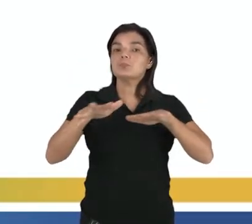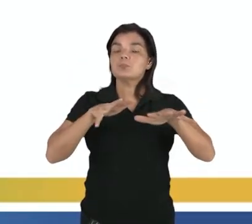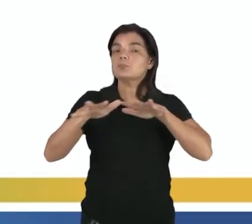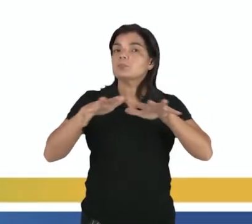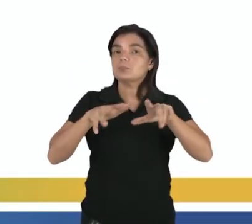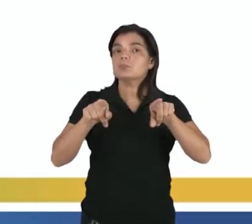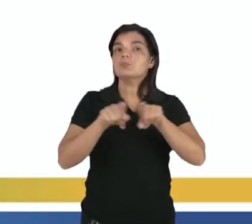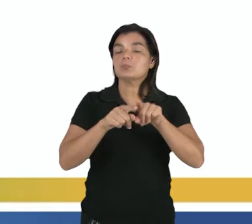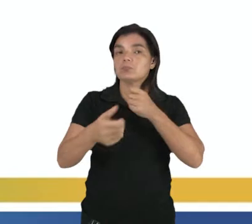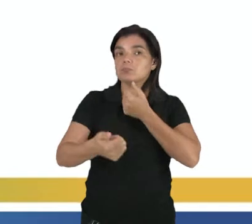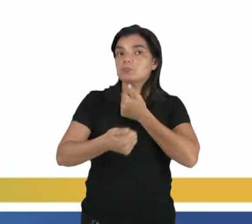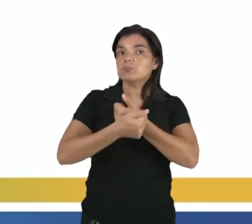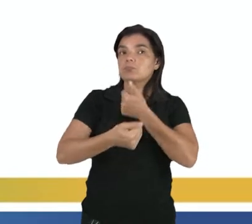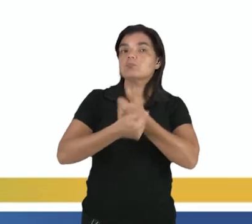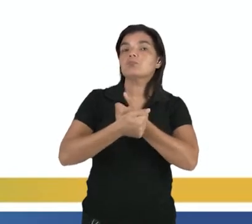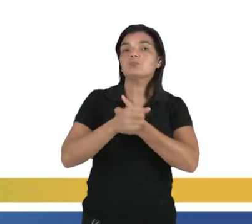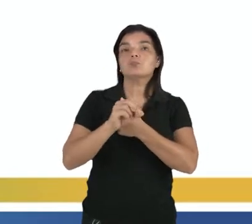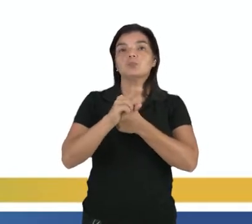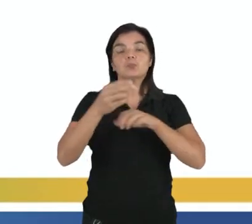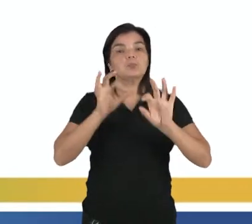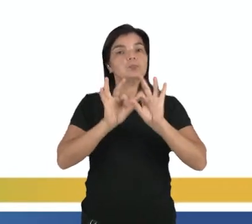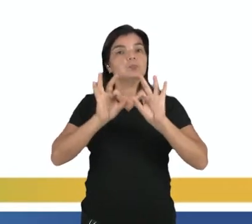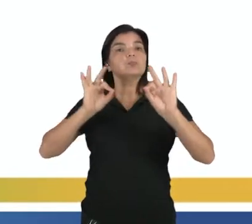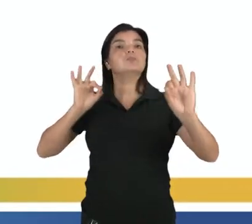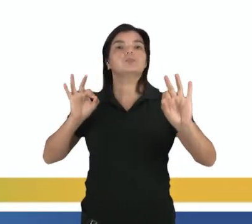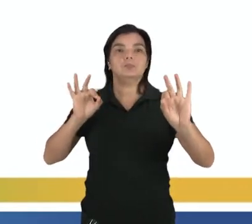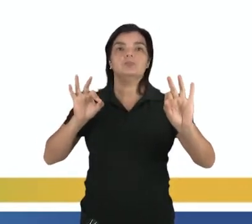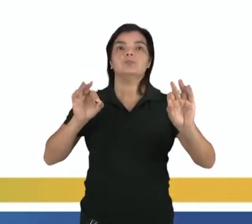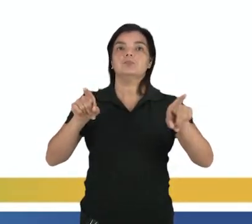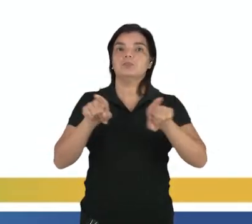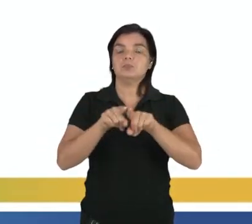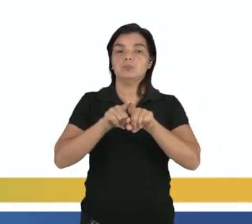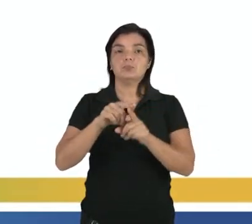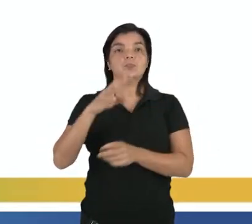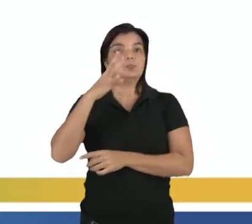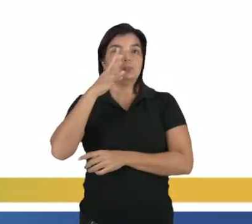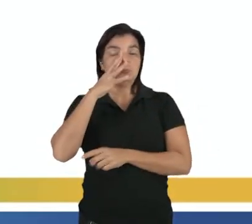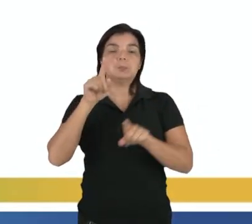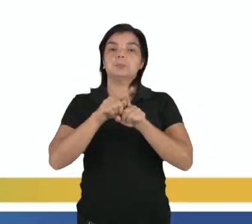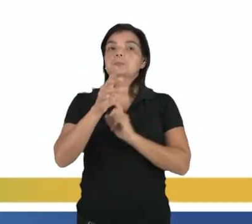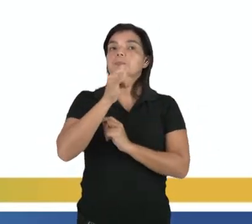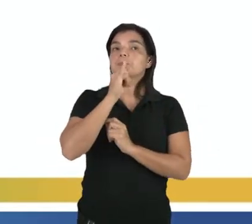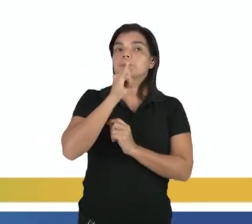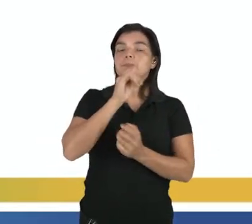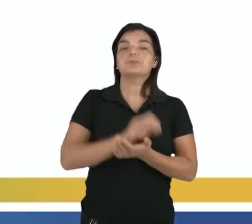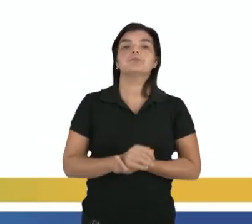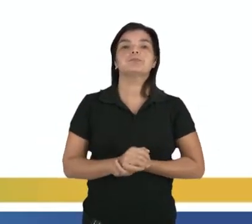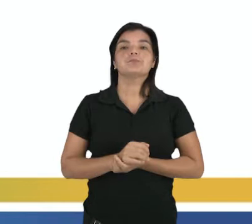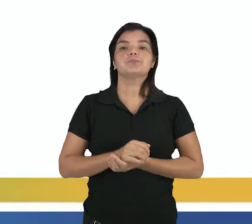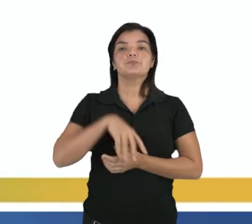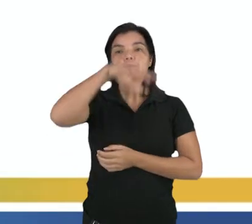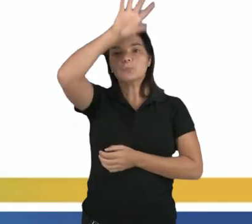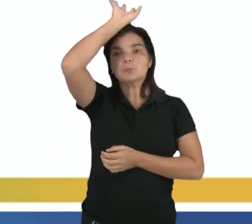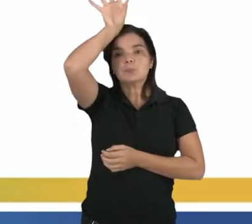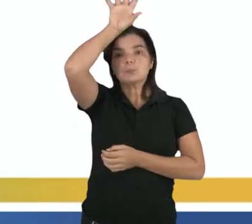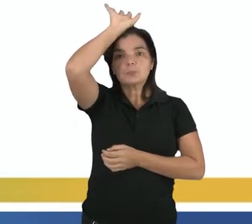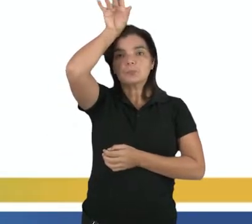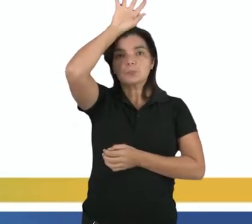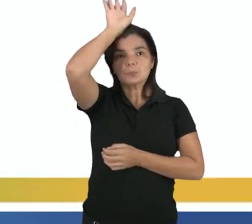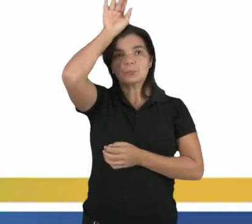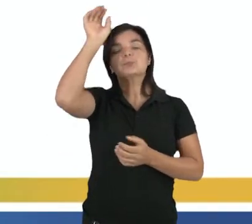relativo de aproximação ou de afastamento entre a fonte e o observador. Observe aqui, por exemplo, essa ambulância, né,